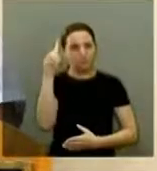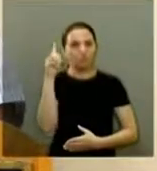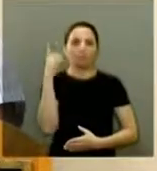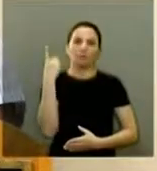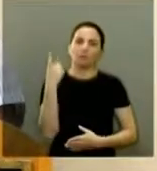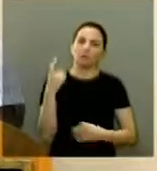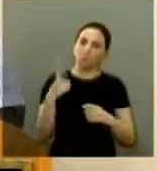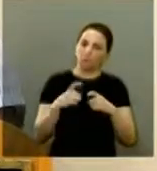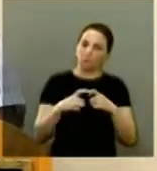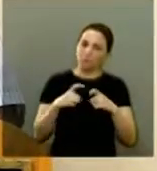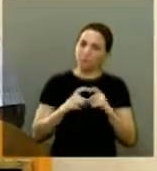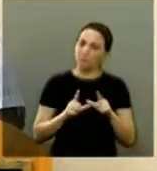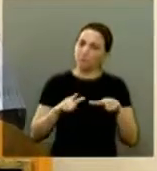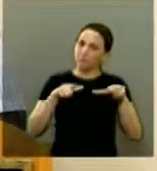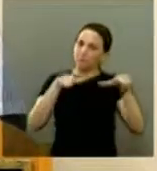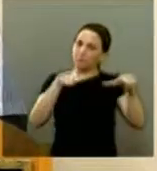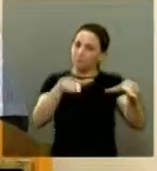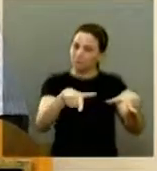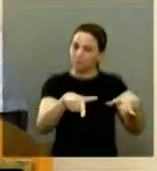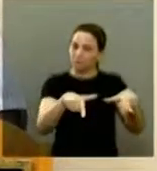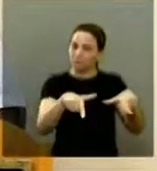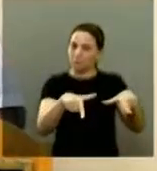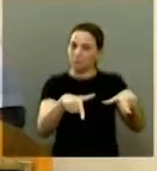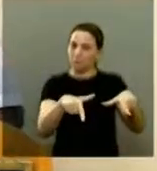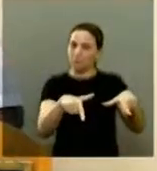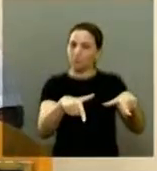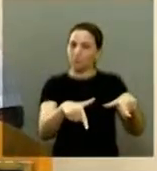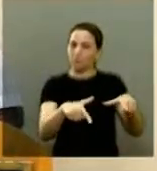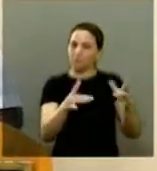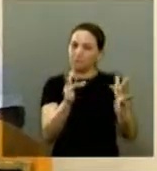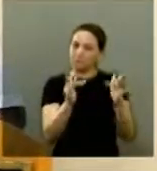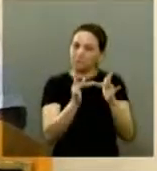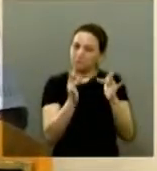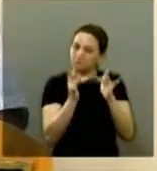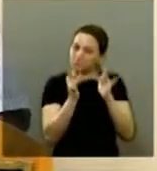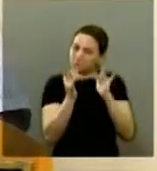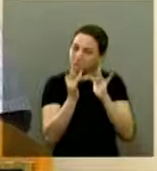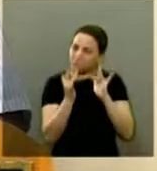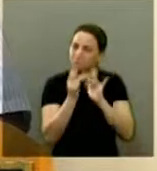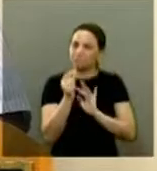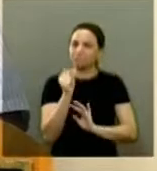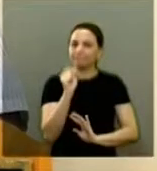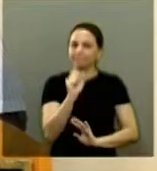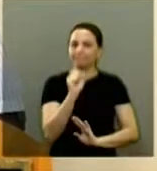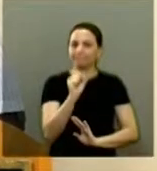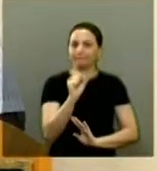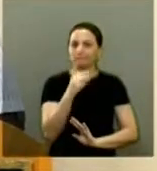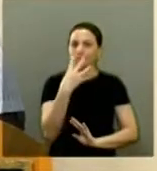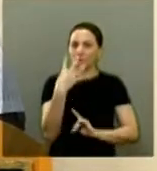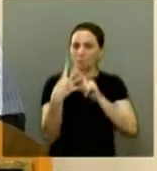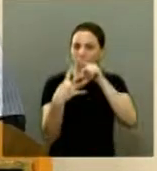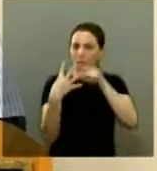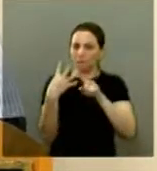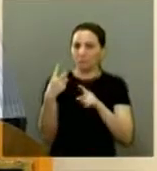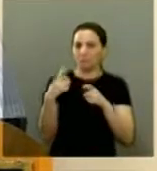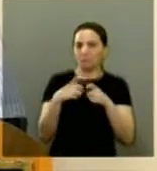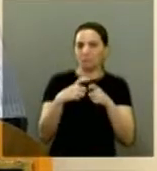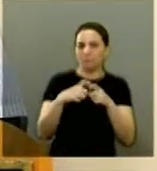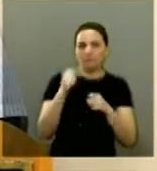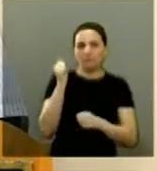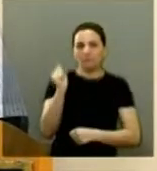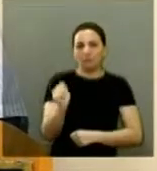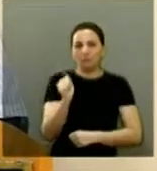gente quando entregou no meu ponto de vista merecidamente a quatro médicos de Araraquara